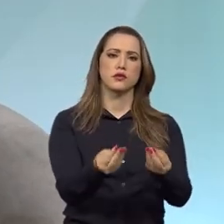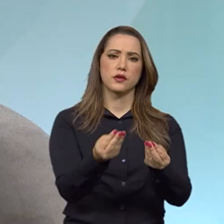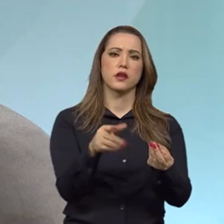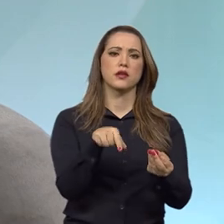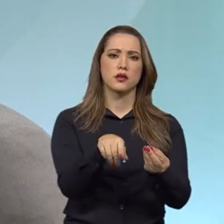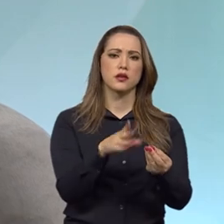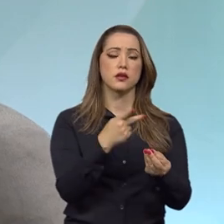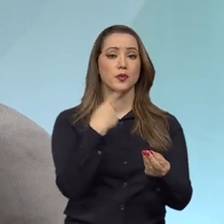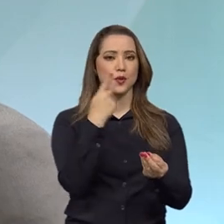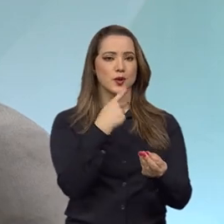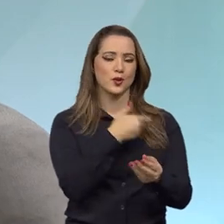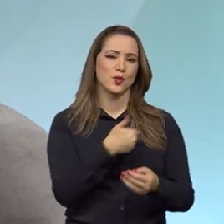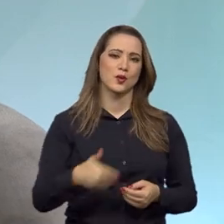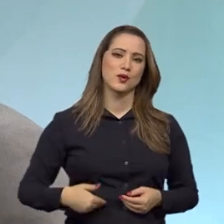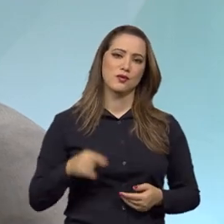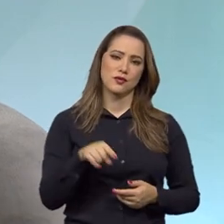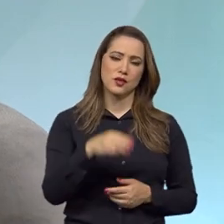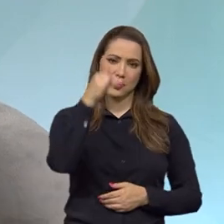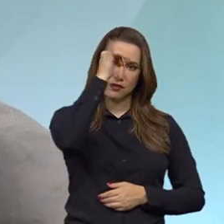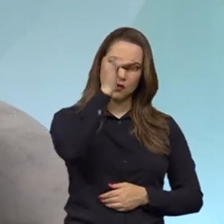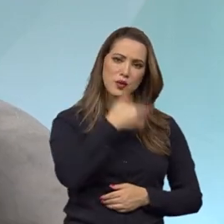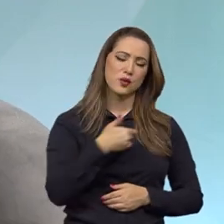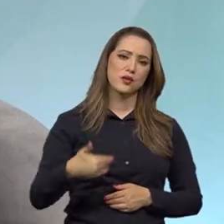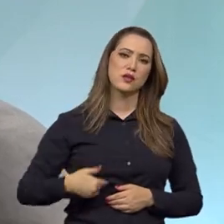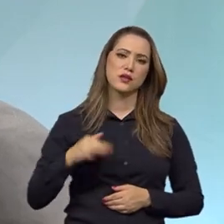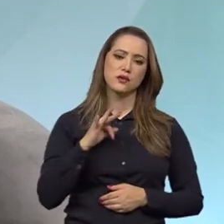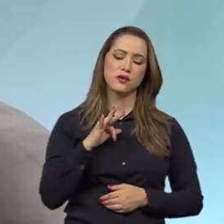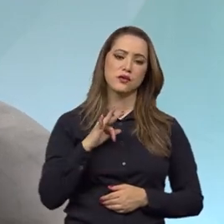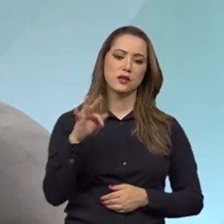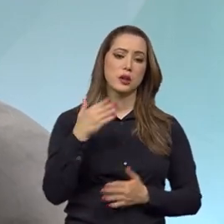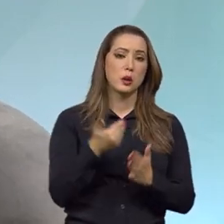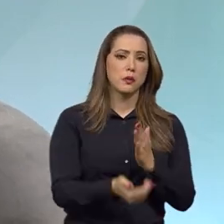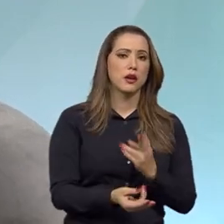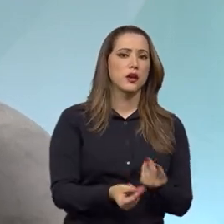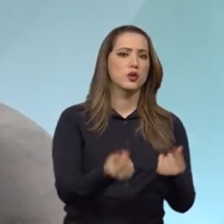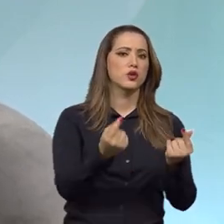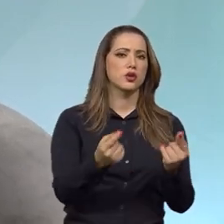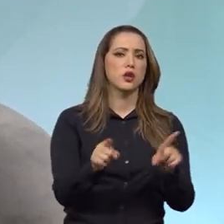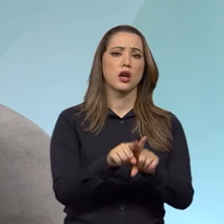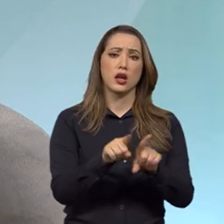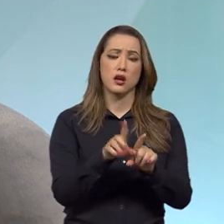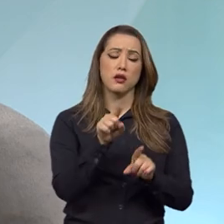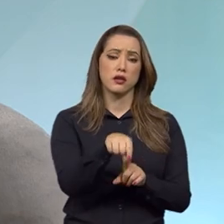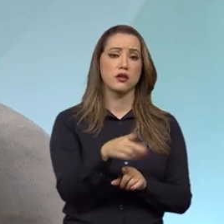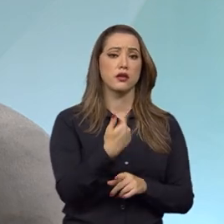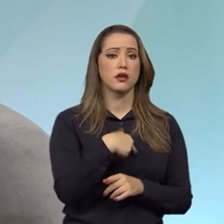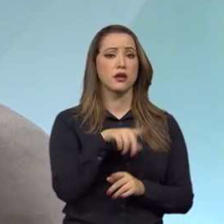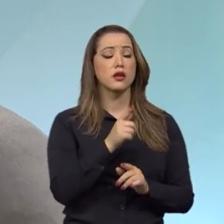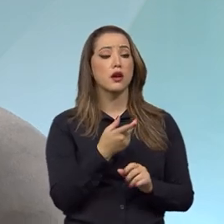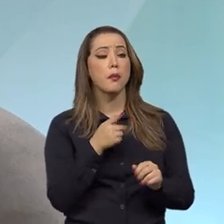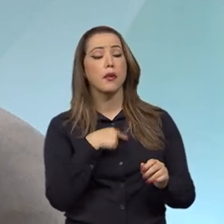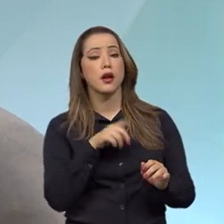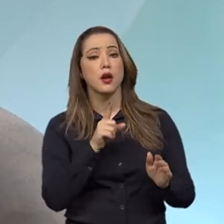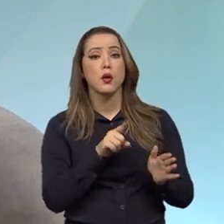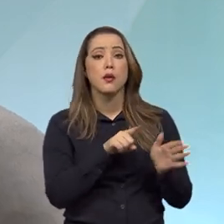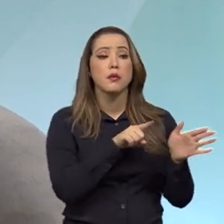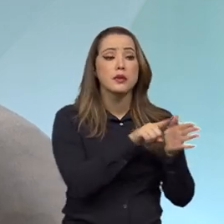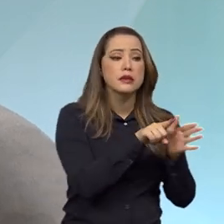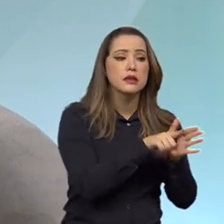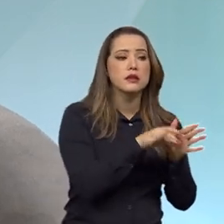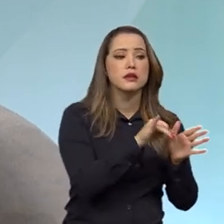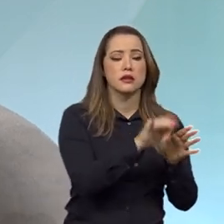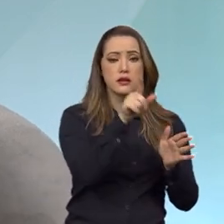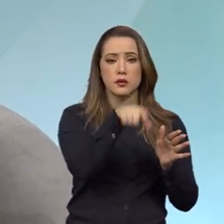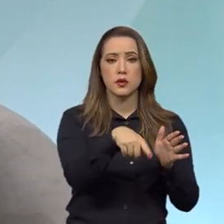evita que a União perca dinheiro e também cobre daqueles que degradam, por exemplo, o meio ambiente ou aqueles que causam algum prejuízo